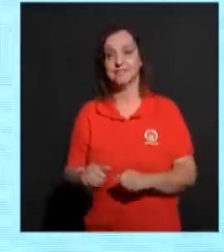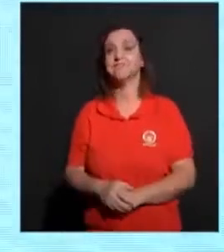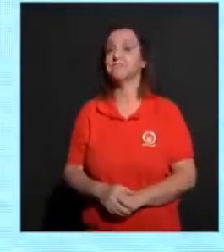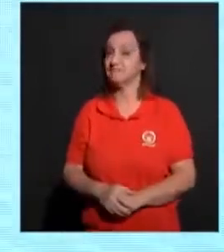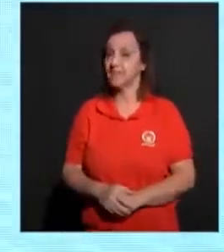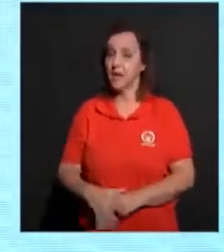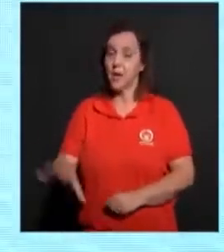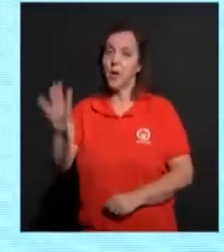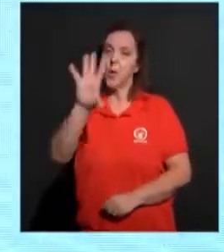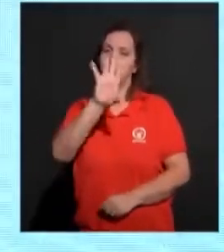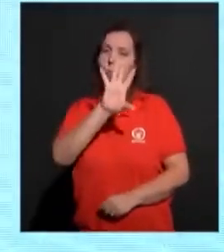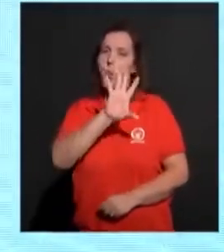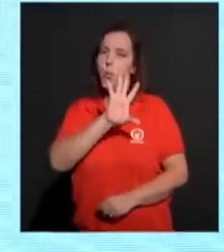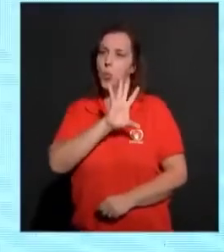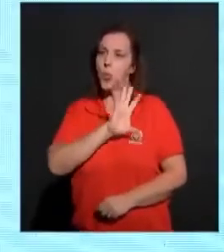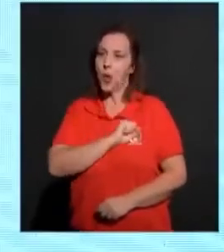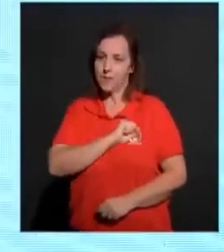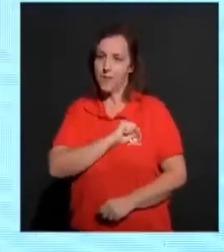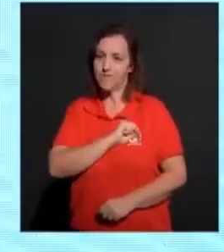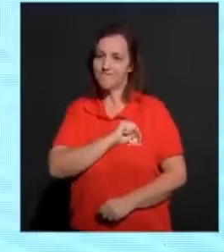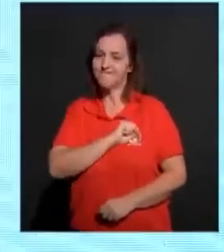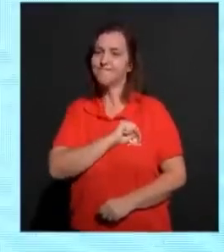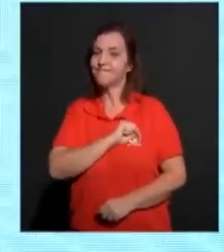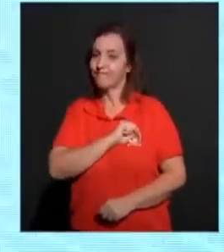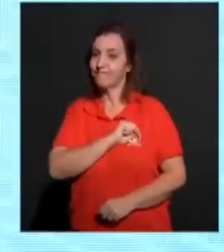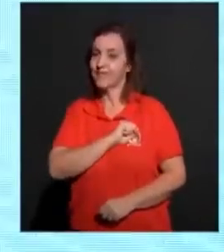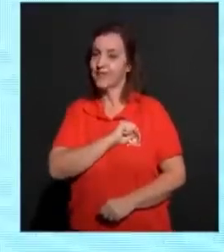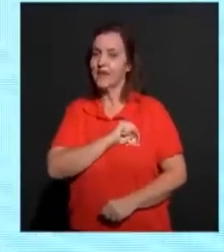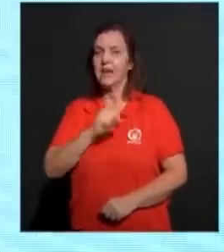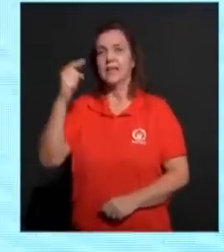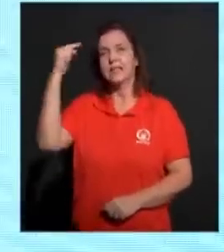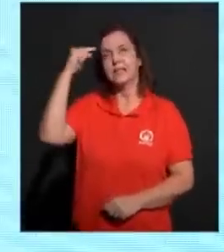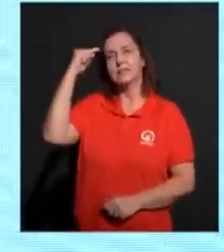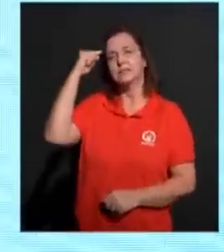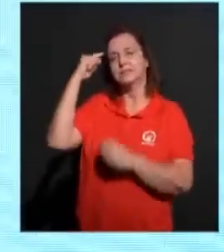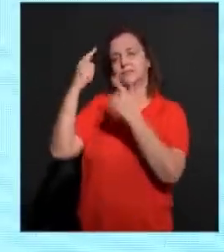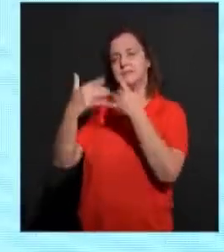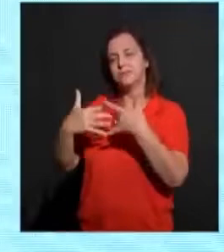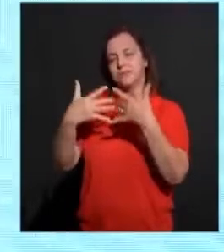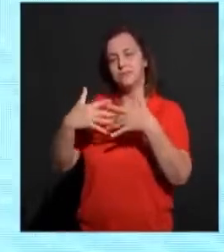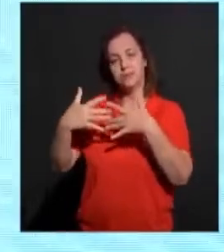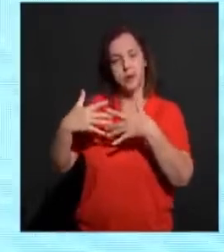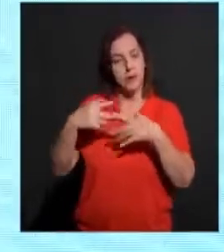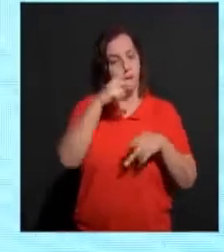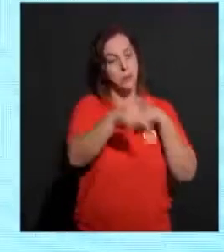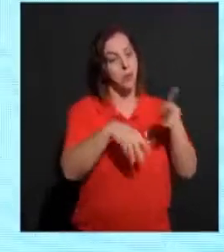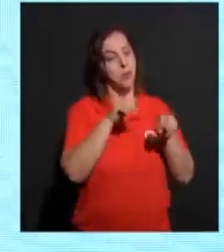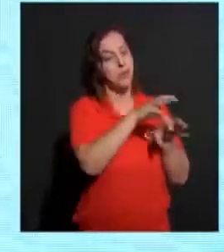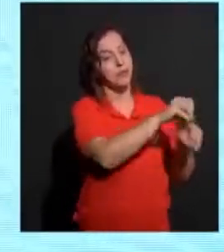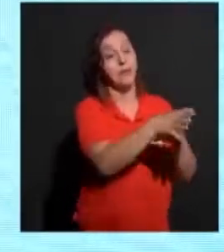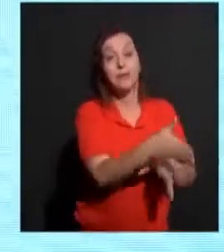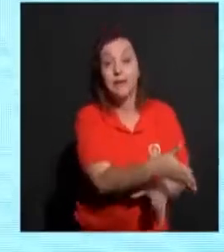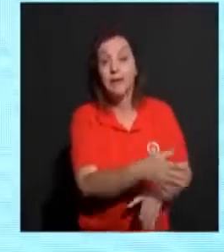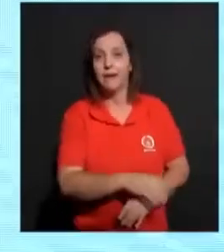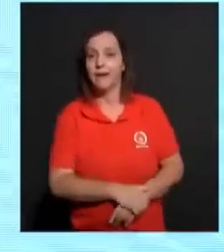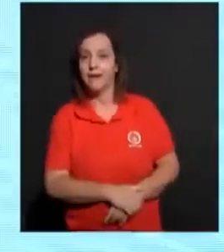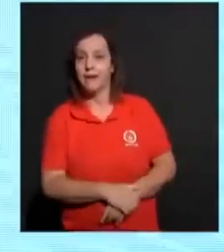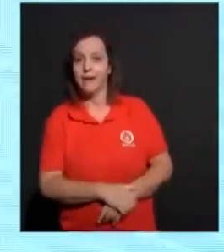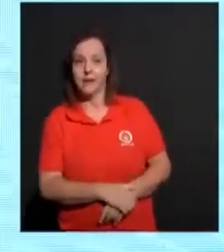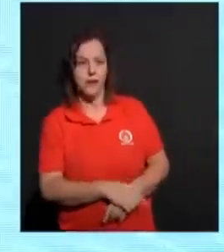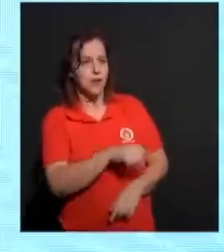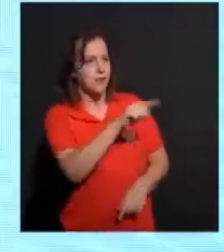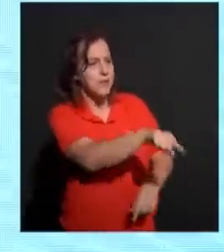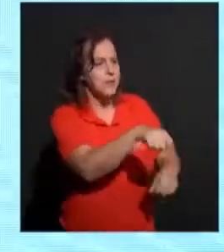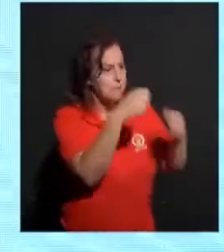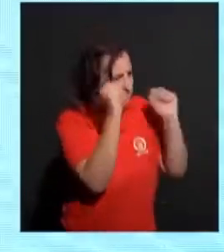O amor. Após ele trazer essa reflexão para o povo, ele fala assim, olha, vocês podem fazer isso, mas